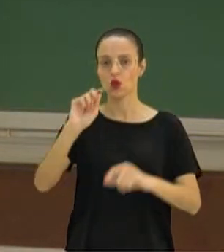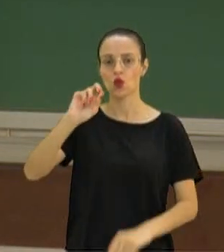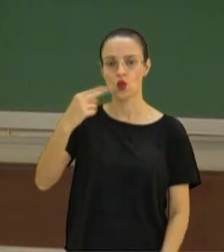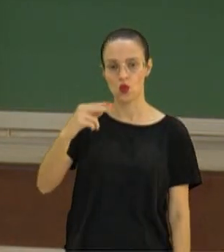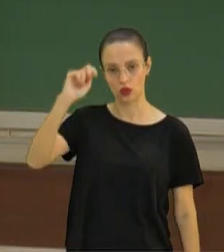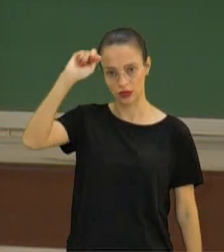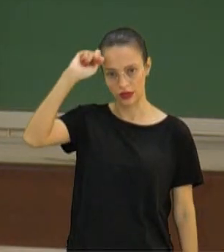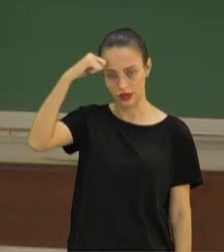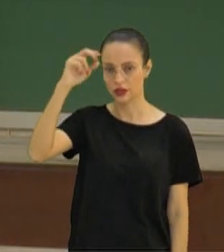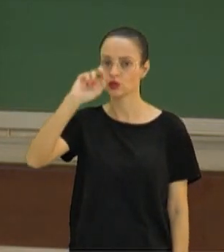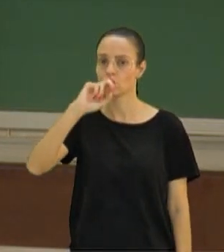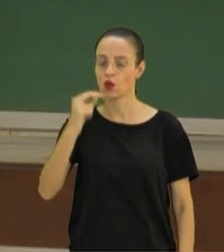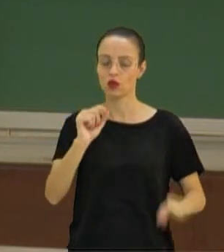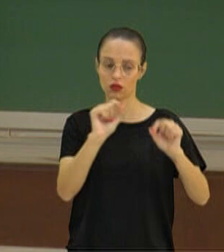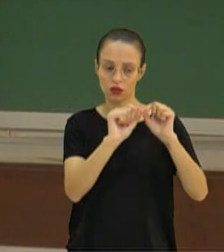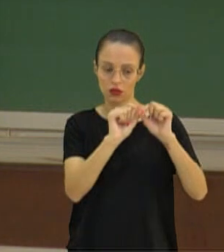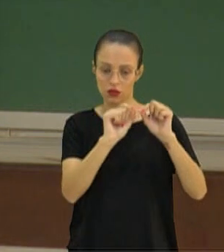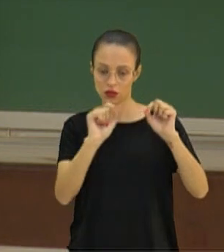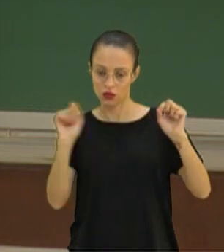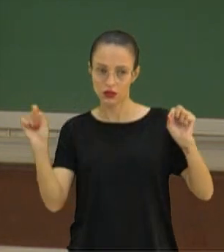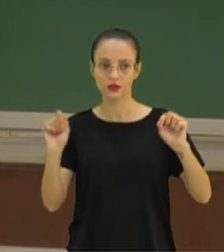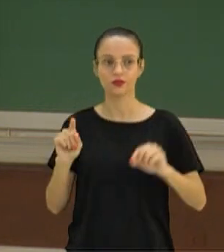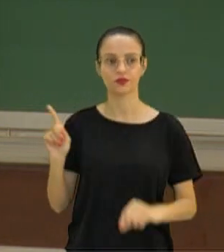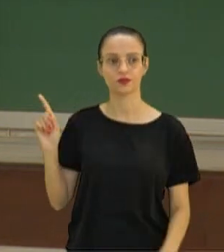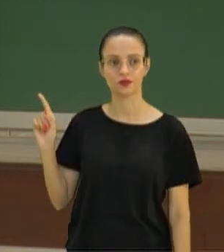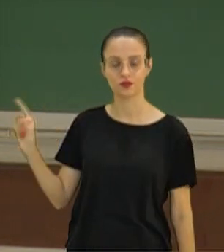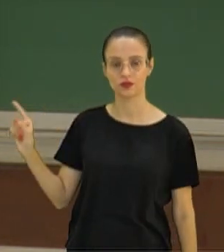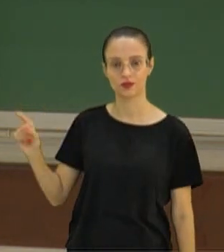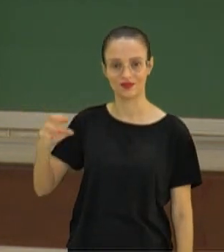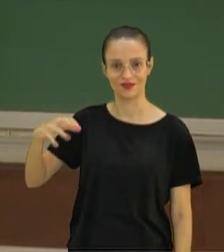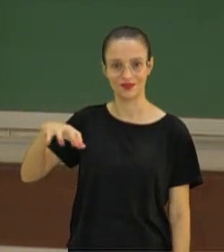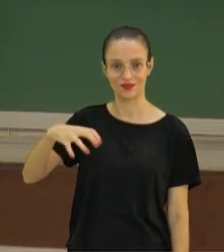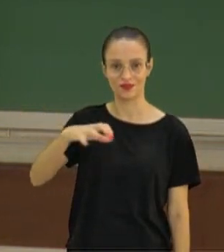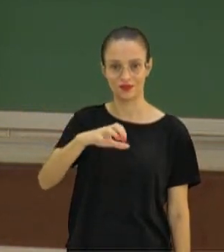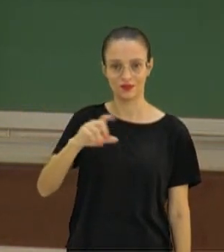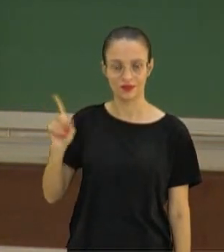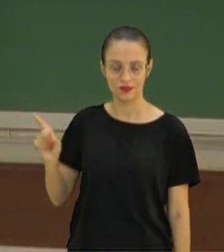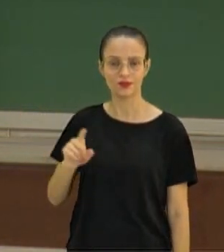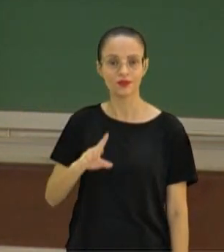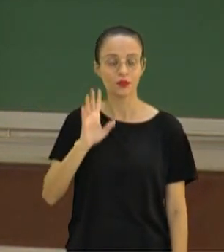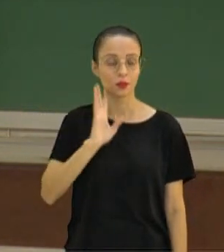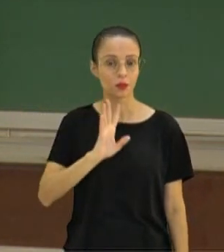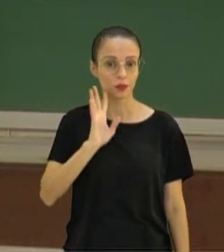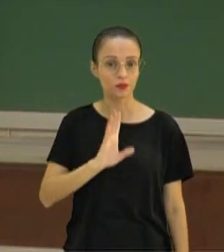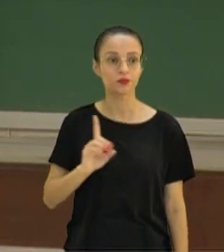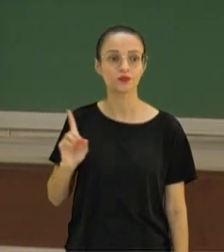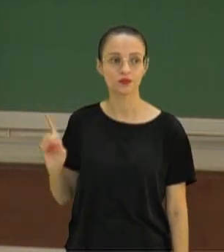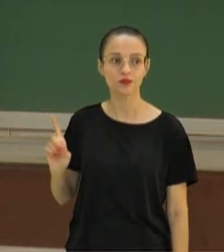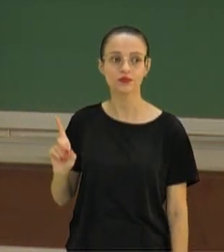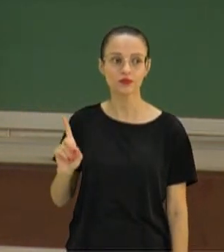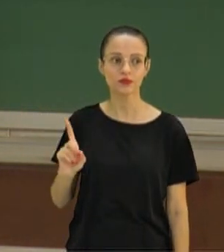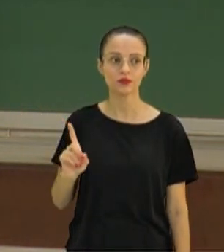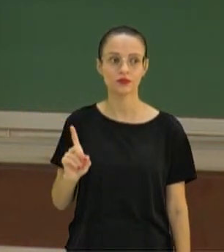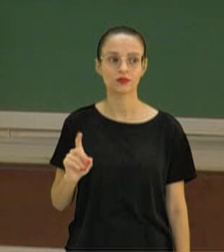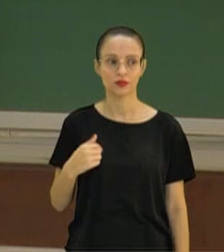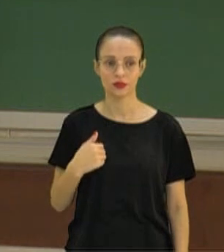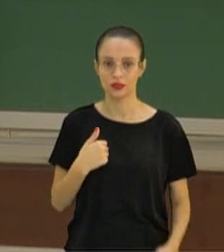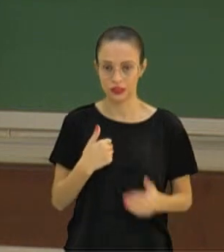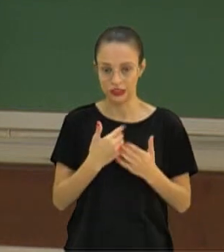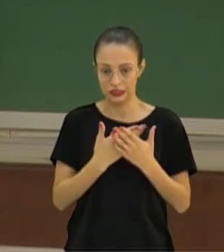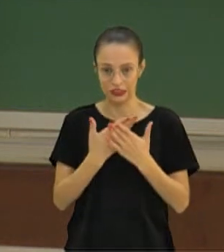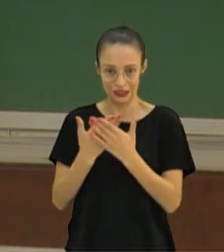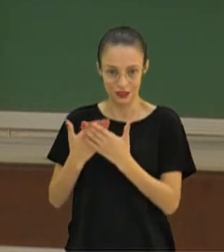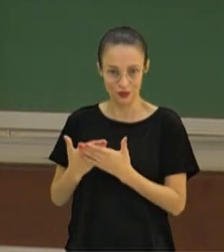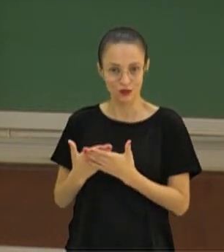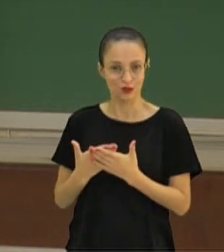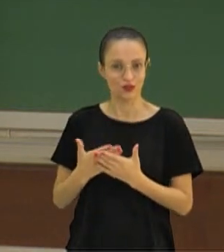Aqui eu tenho a Loxocellis gaucho, que é esse indivíduo aqui. Uma coisa bem legal, eu estudei muito esses aracnides